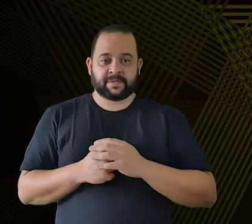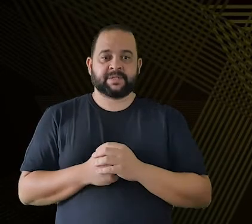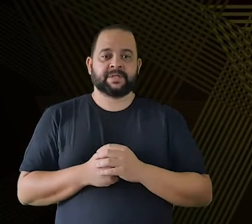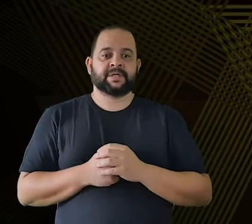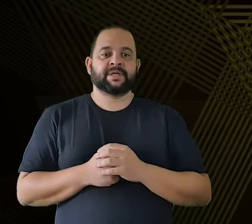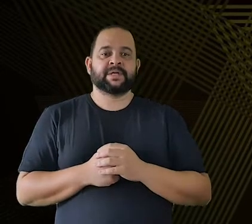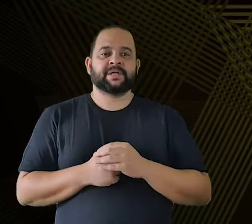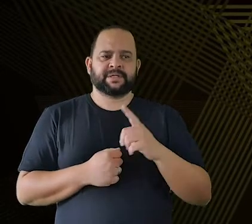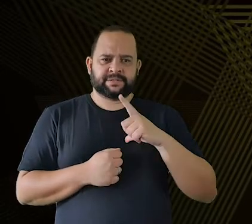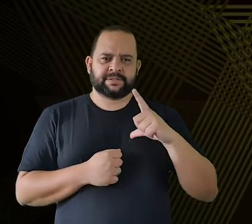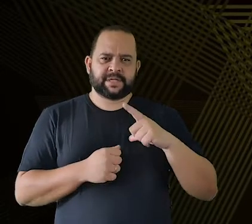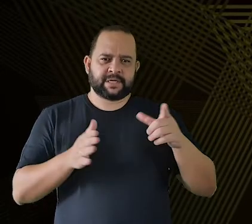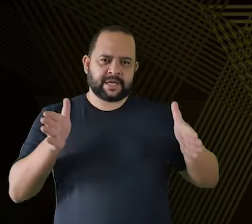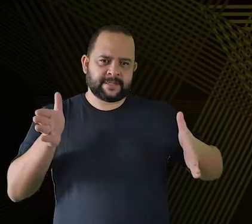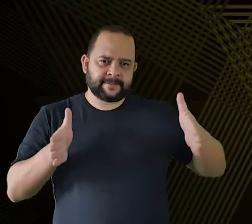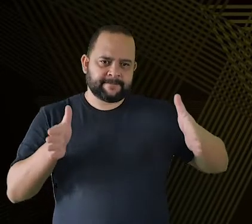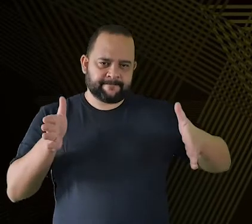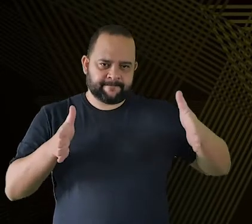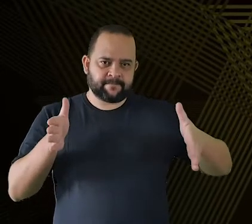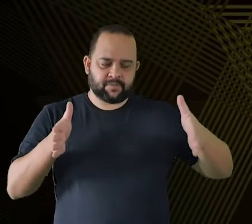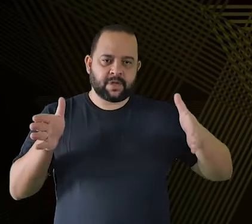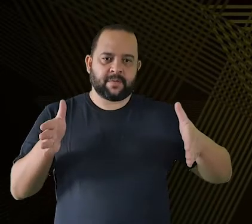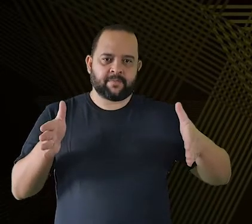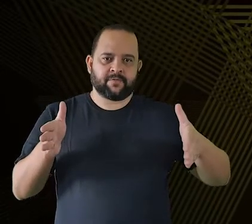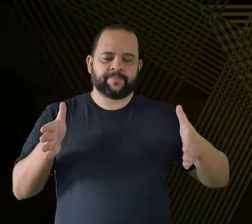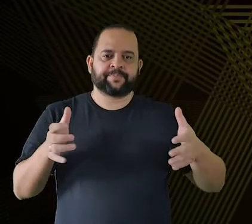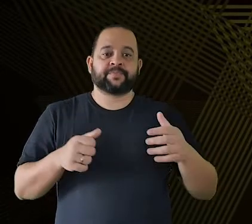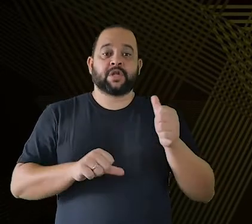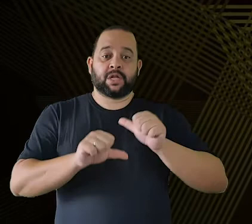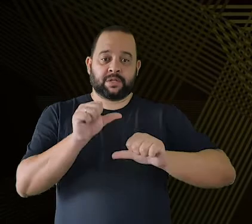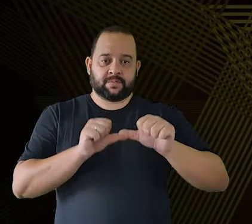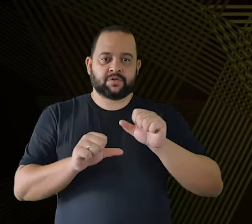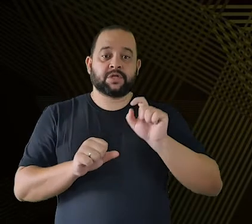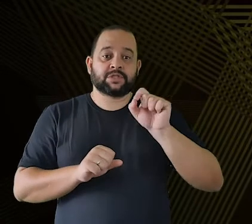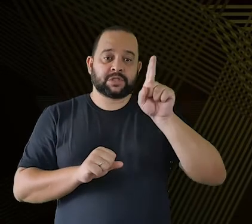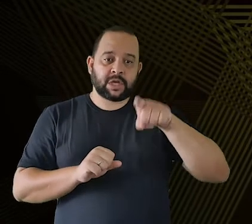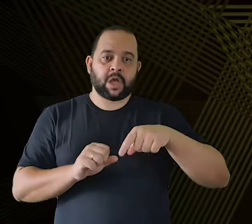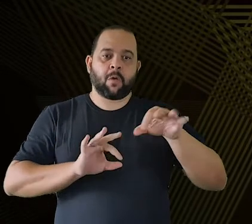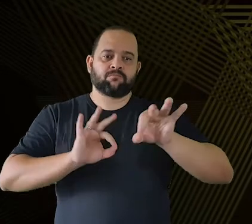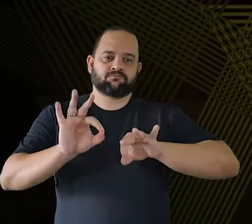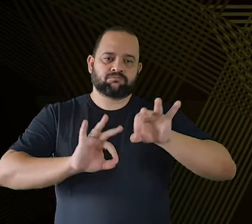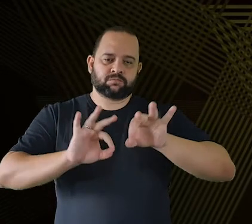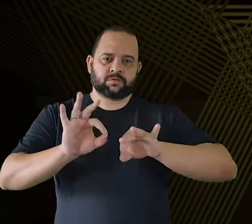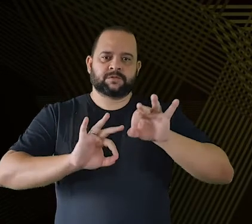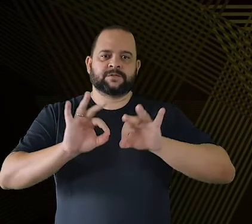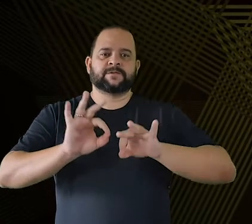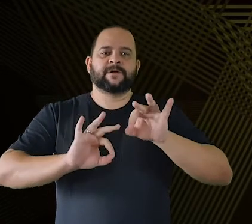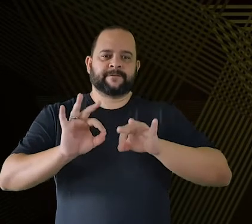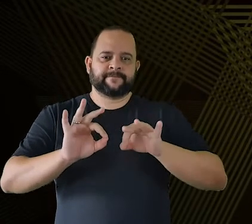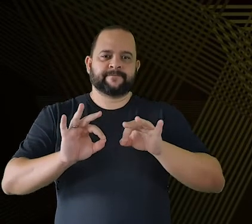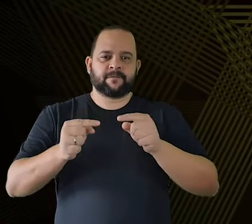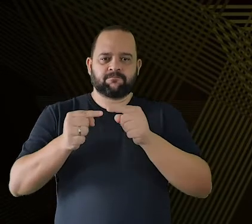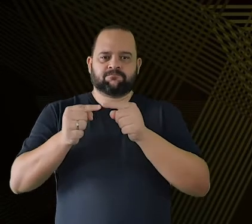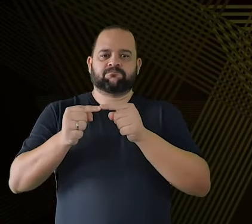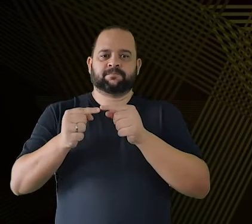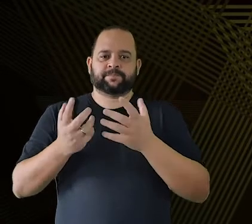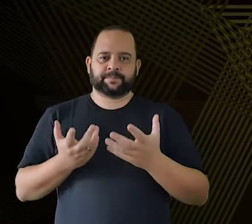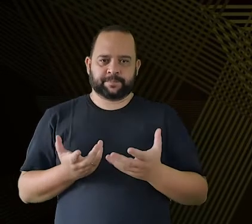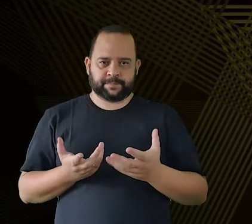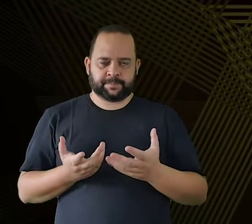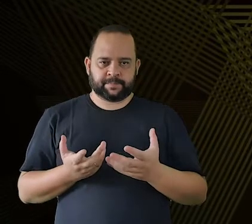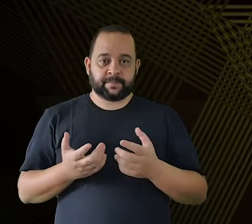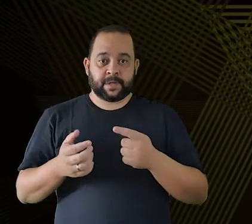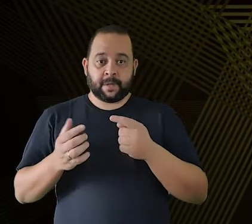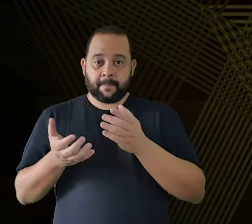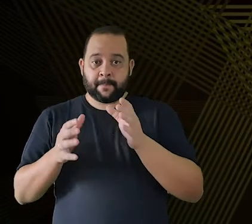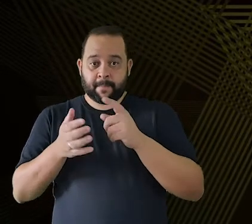É em cima desse período exatamente da modernidade que o programa está baseado, está acentuado,